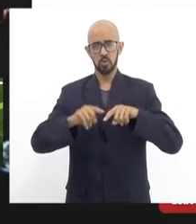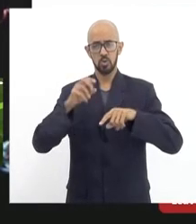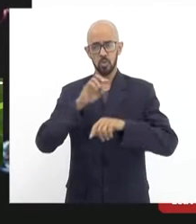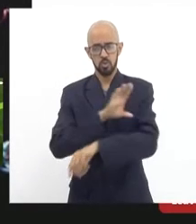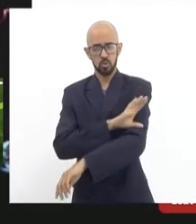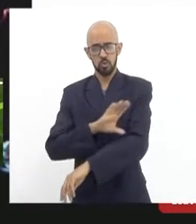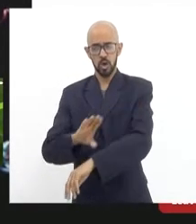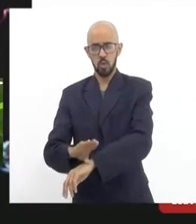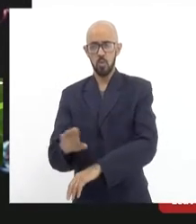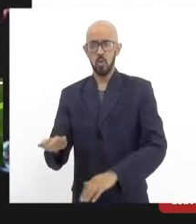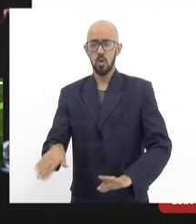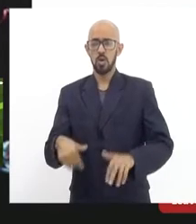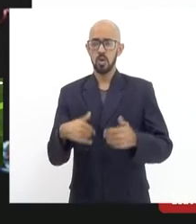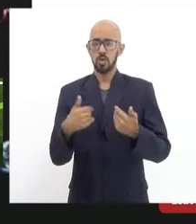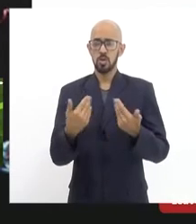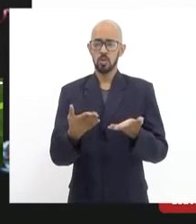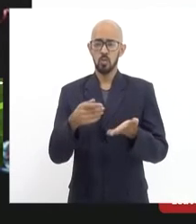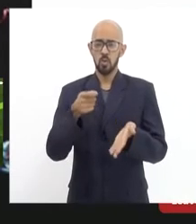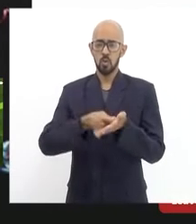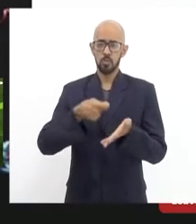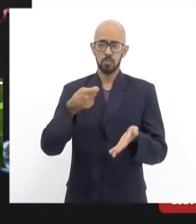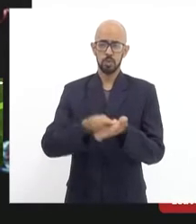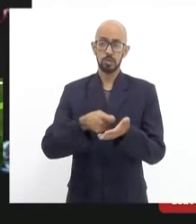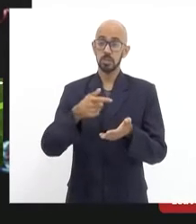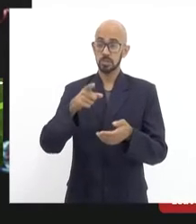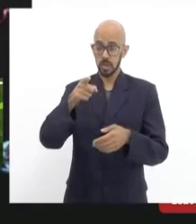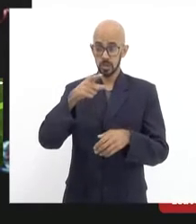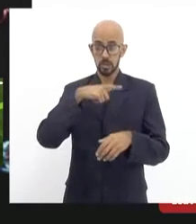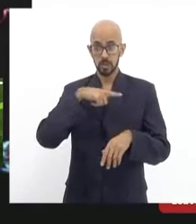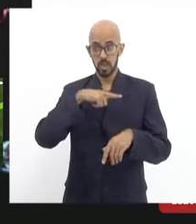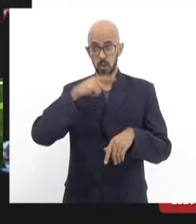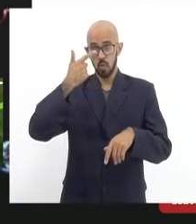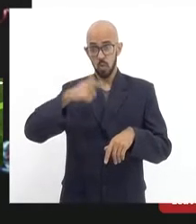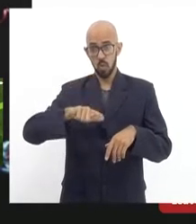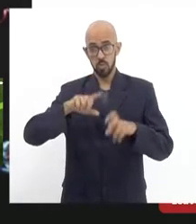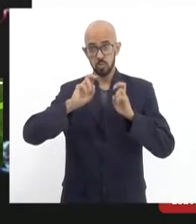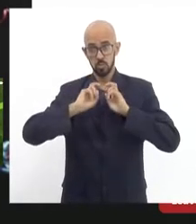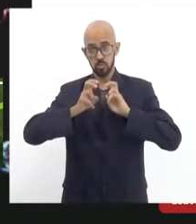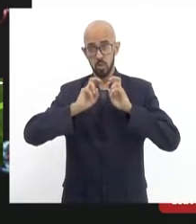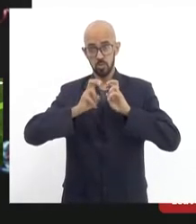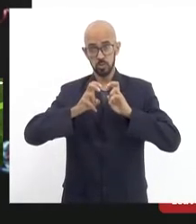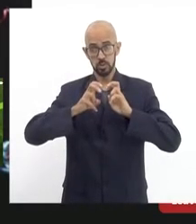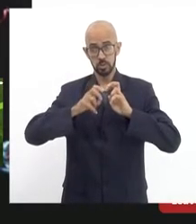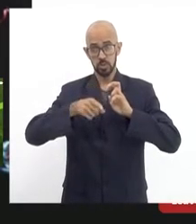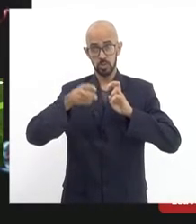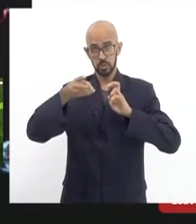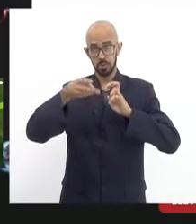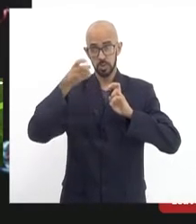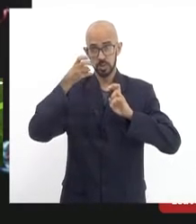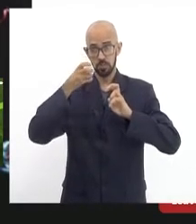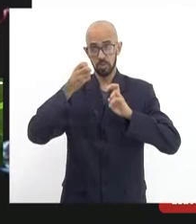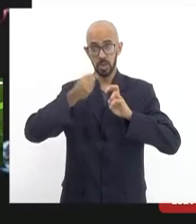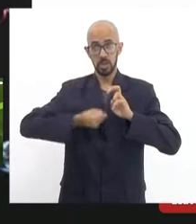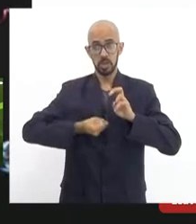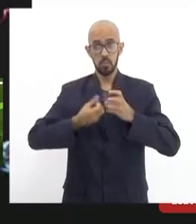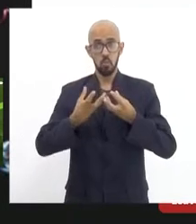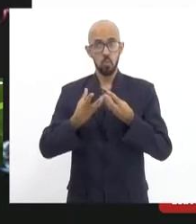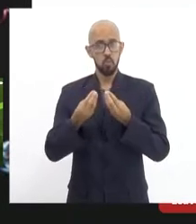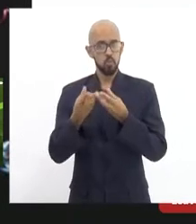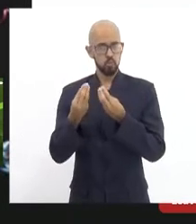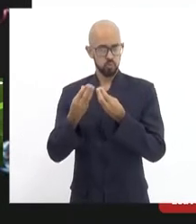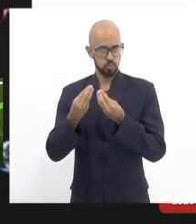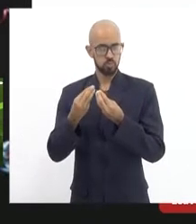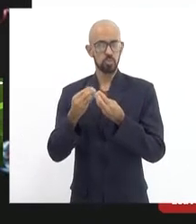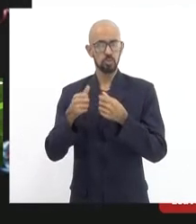obriga a... Esse aí são outros bondes. Para vocês terem uma ideia da quantidade de bondes que nós tínhamos na